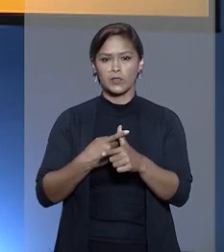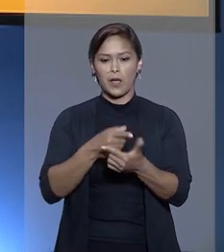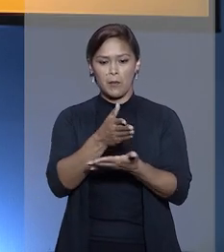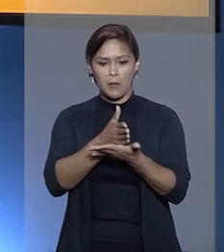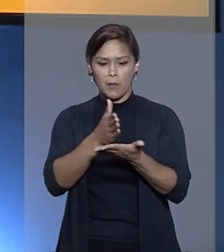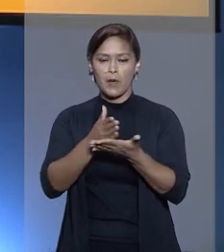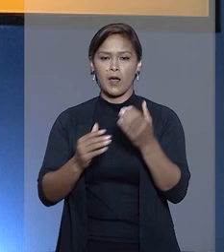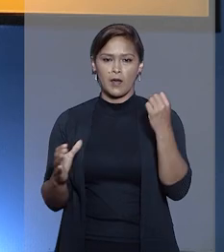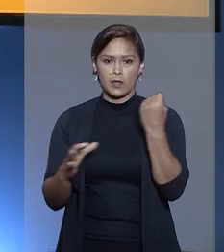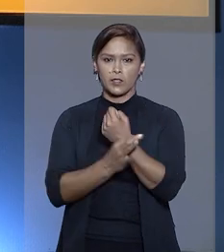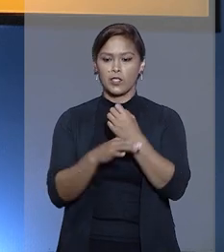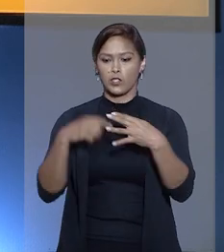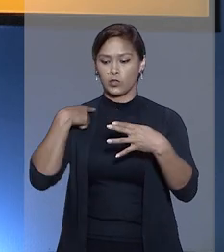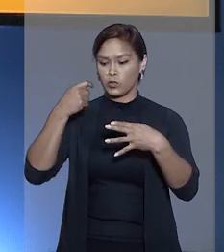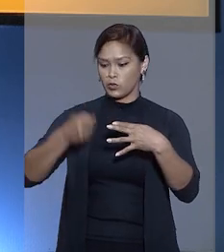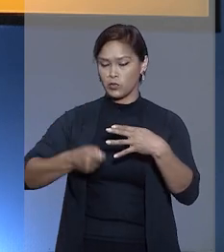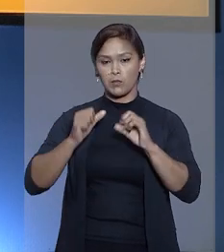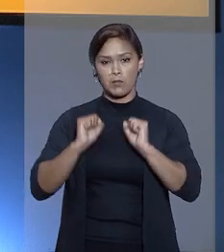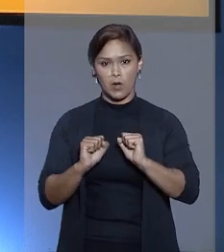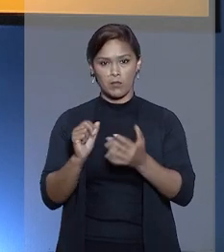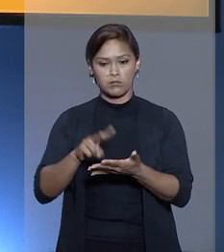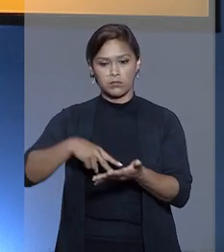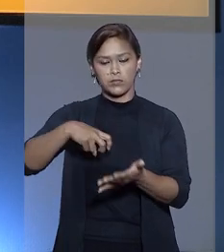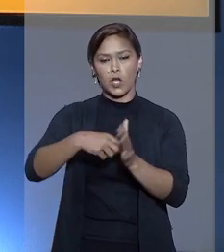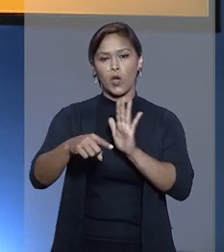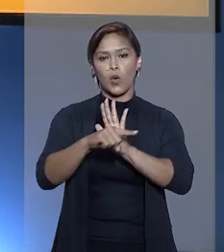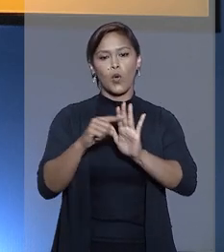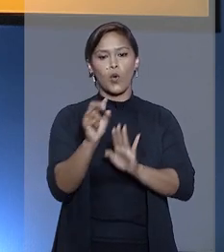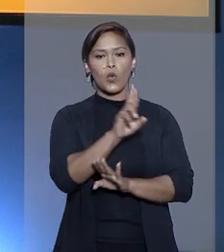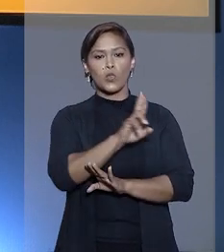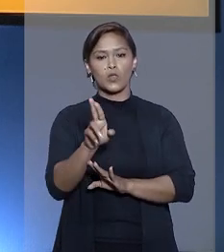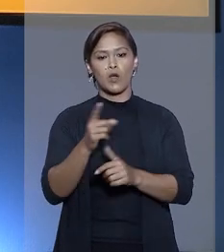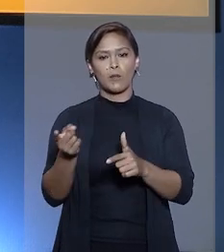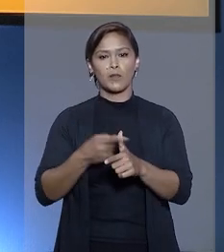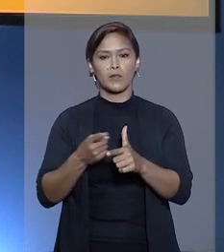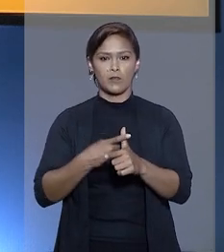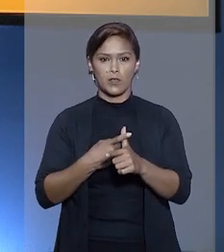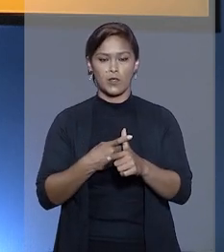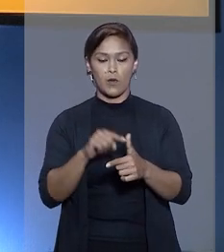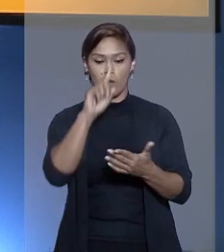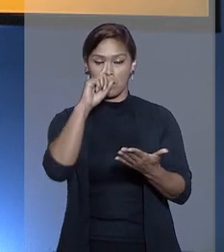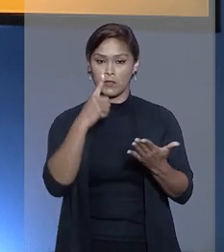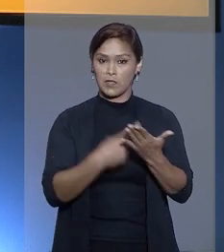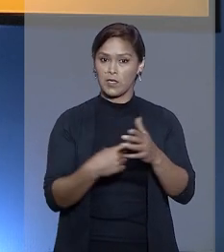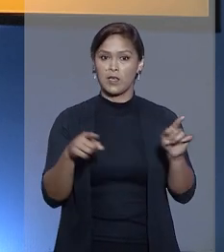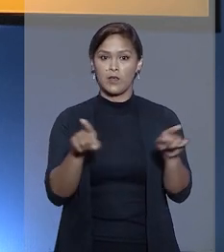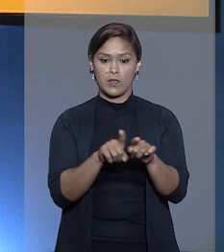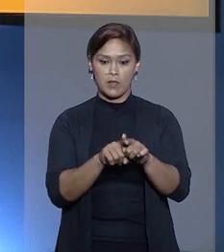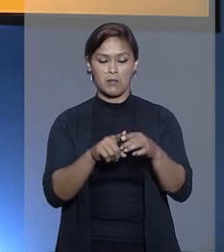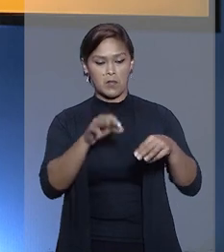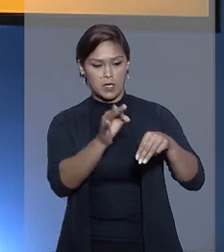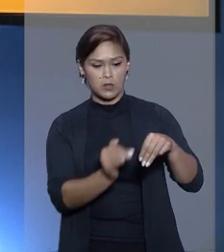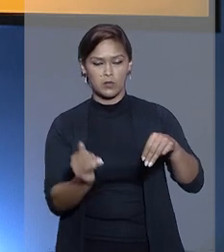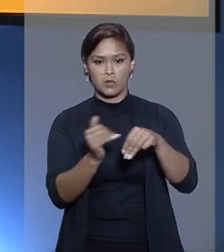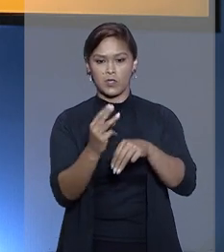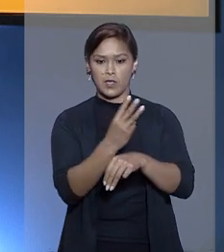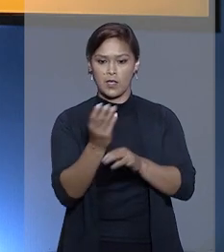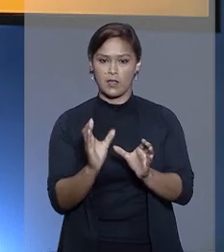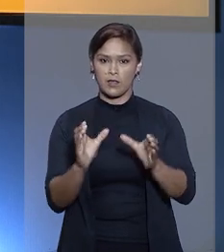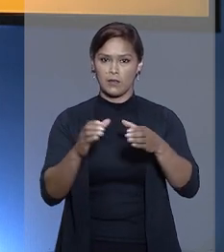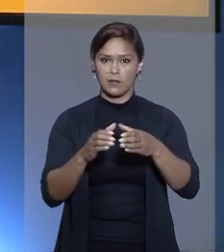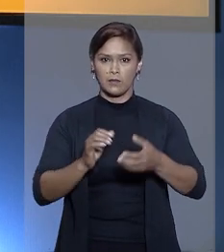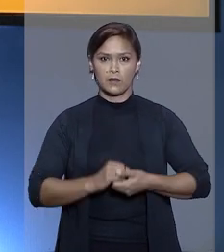parcialmente, juiz pode determinar negativação do nome do devedor. A decisão também é dos ministros da